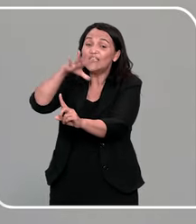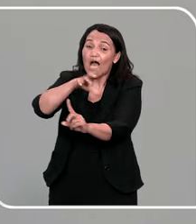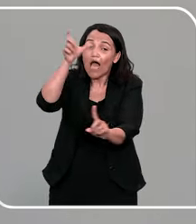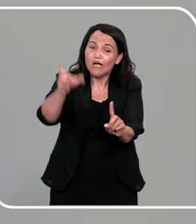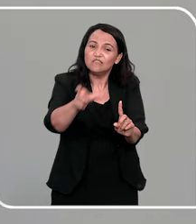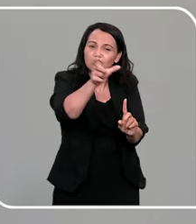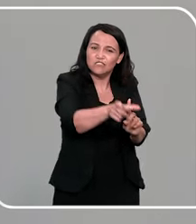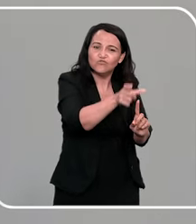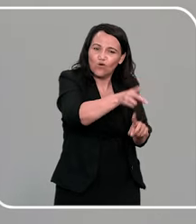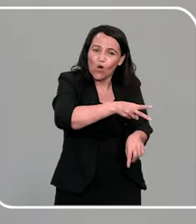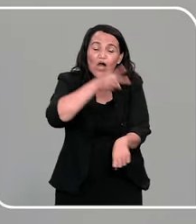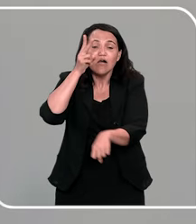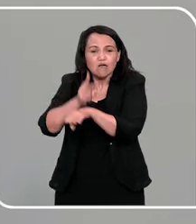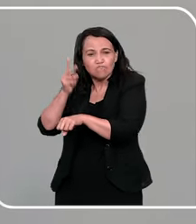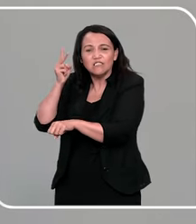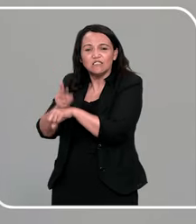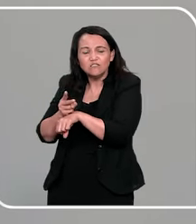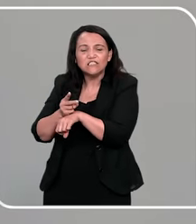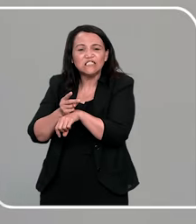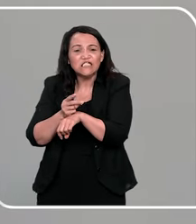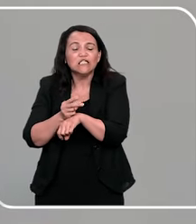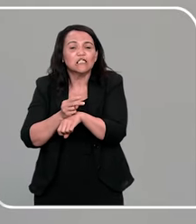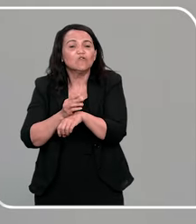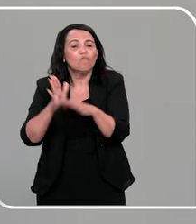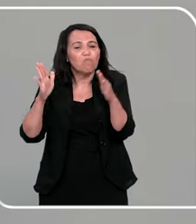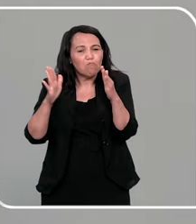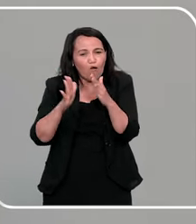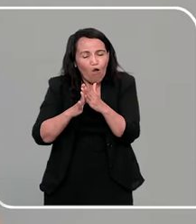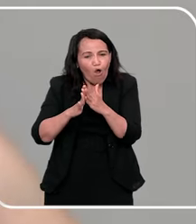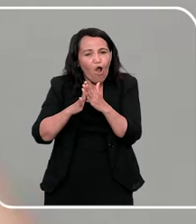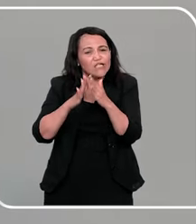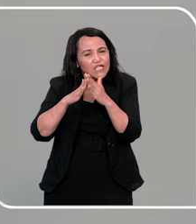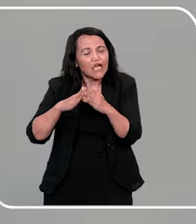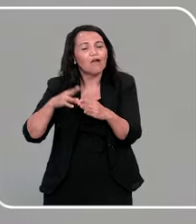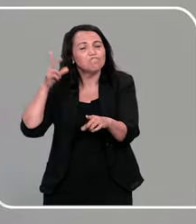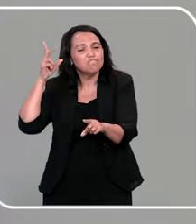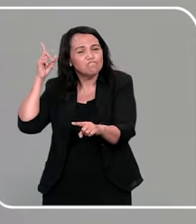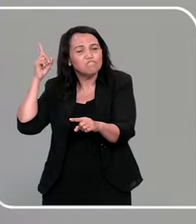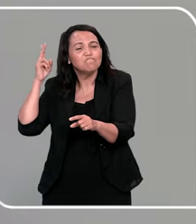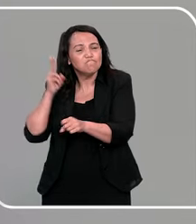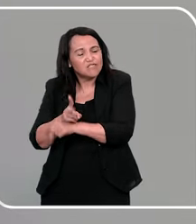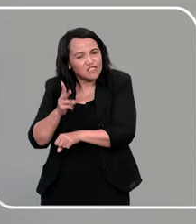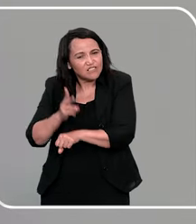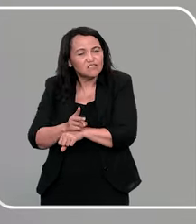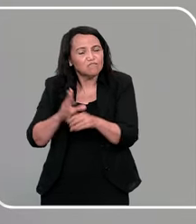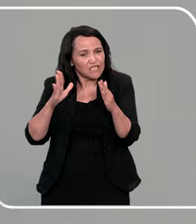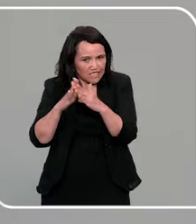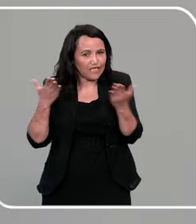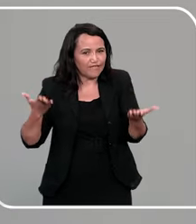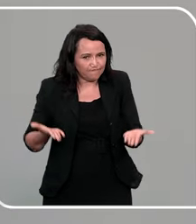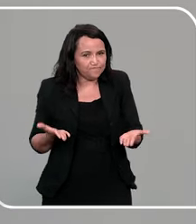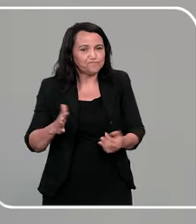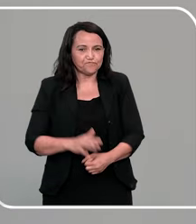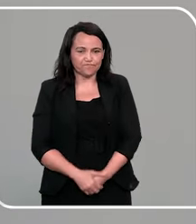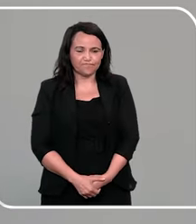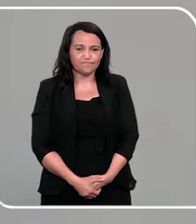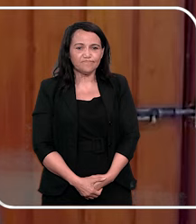mas claro, né, que você tenha algum tipo de intimidade, seja da sua família, né, é isso, você quer falar mais uma coisa?